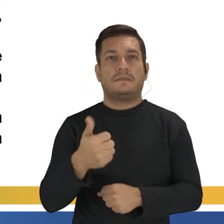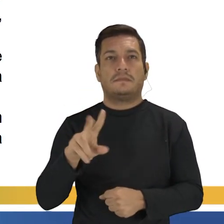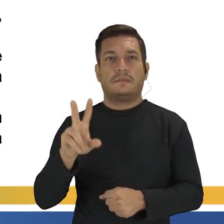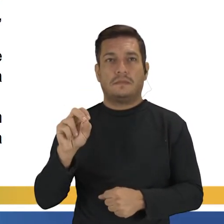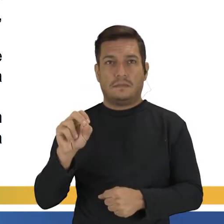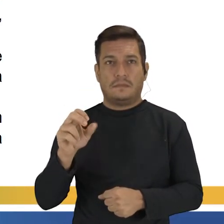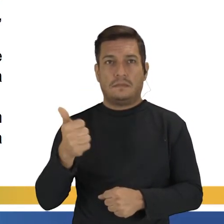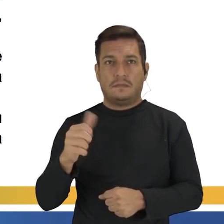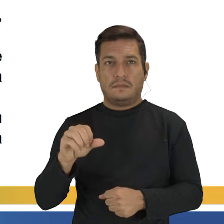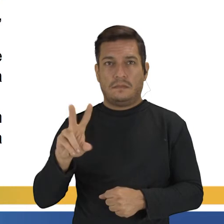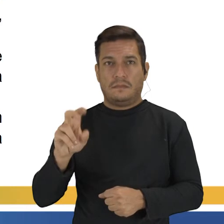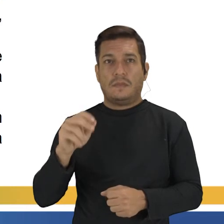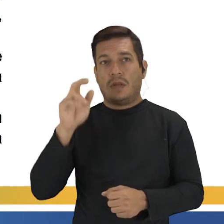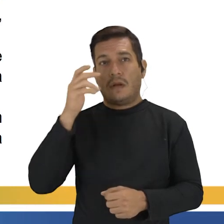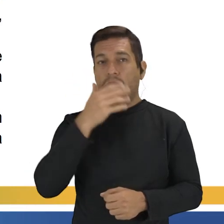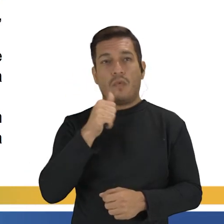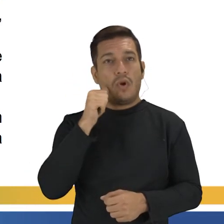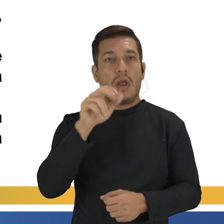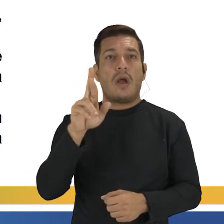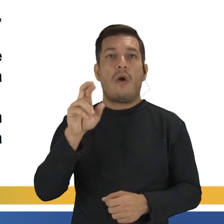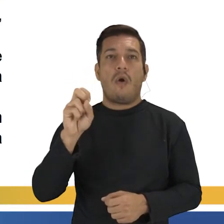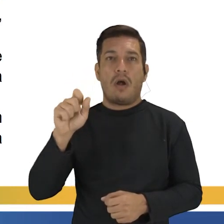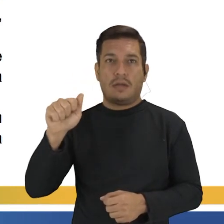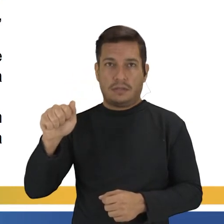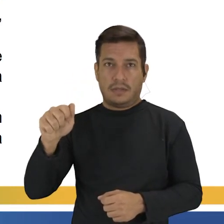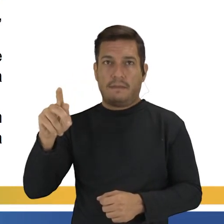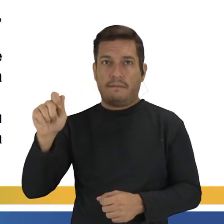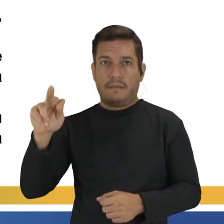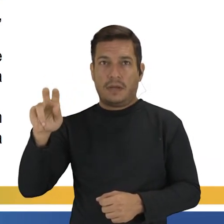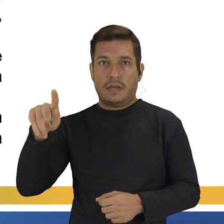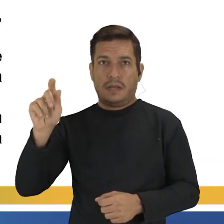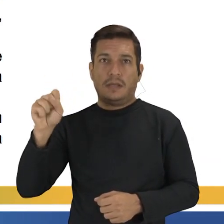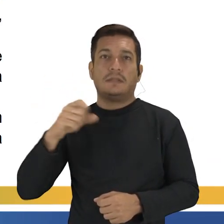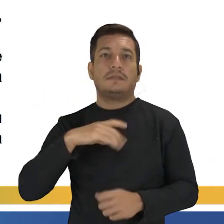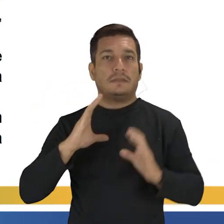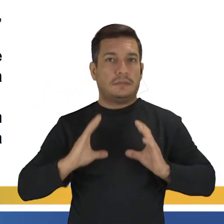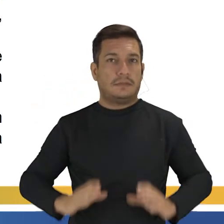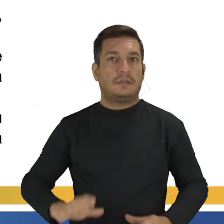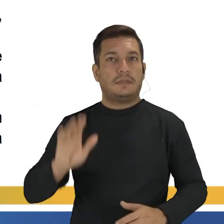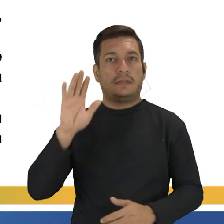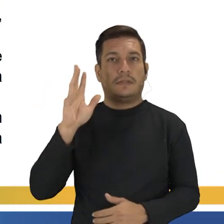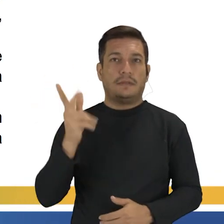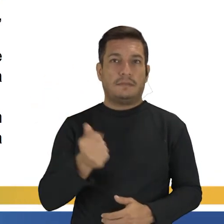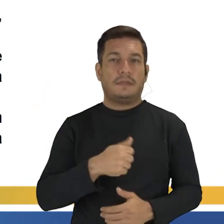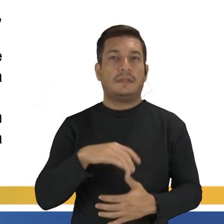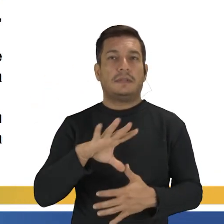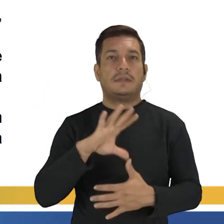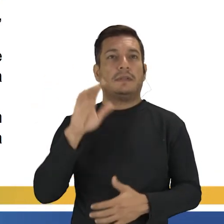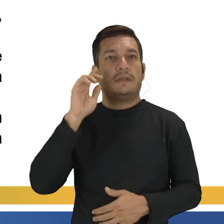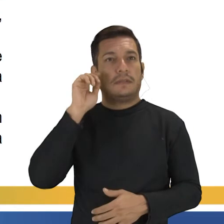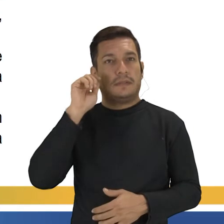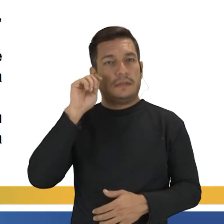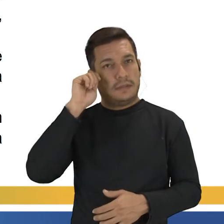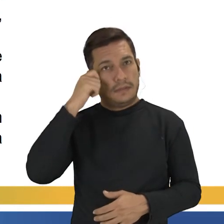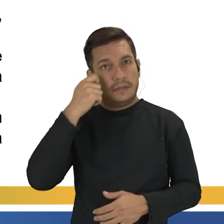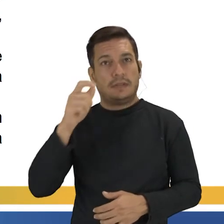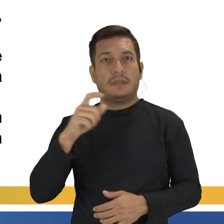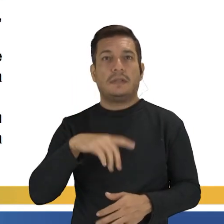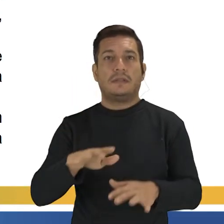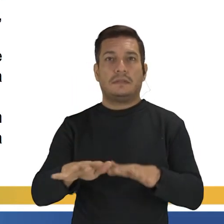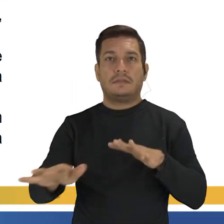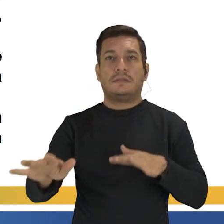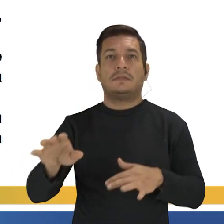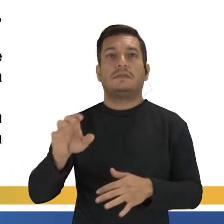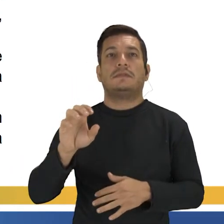1950, Rosa Sparks, cidadão norte-americana, negra, né? Realizou um ato de manifestação contra